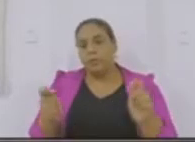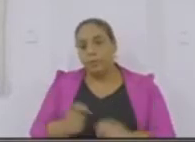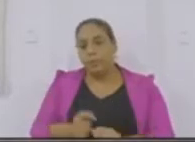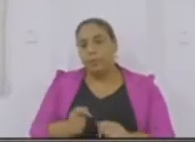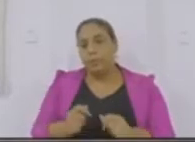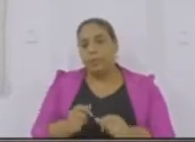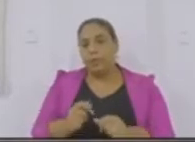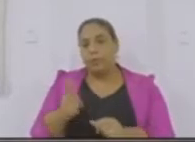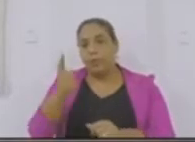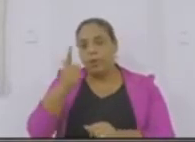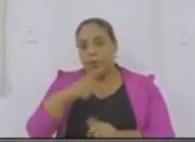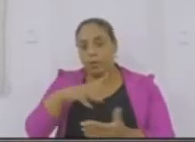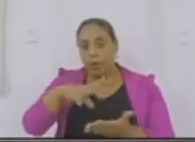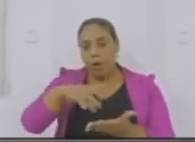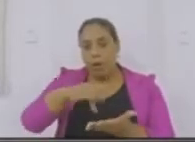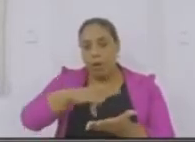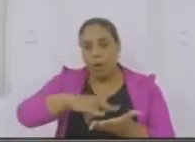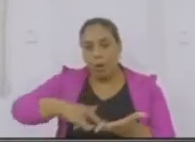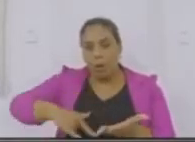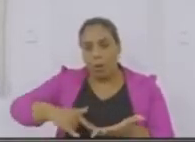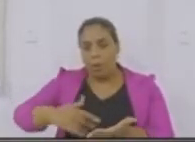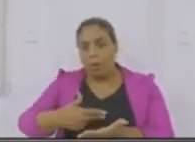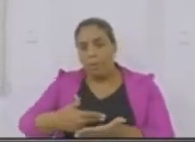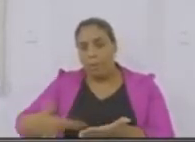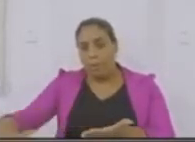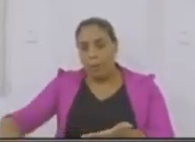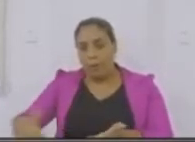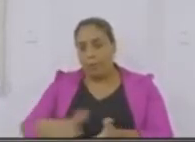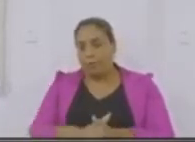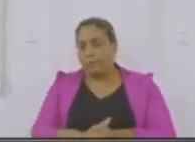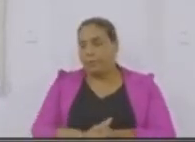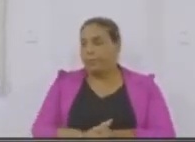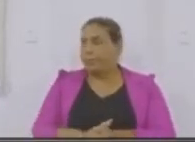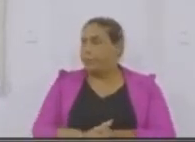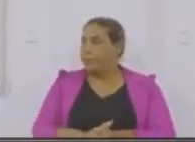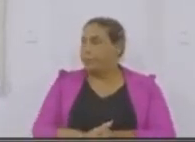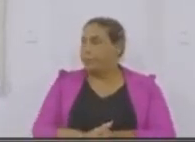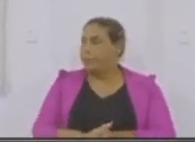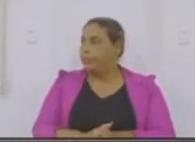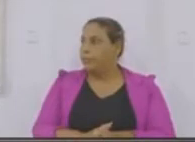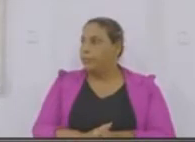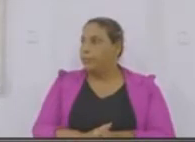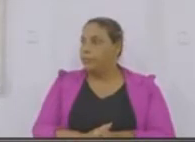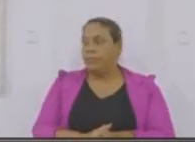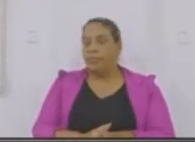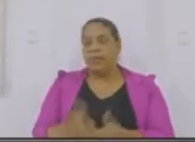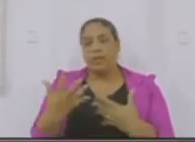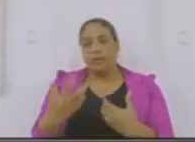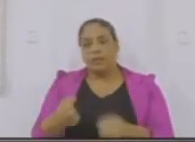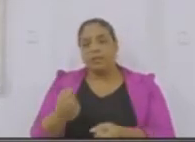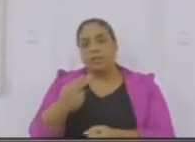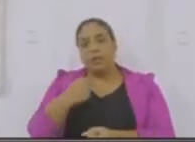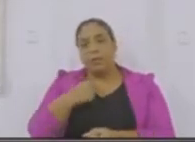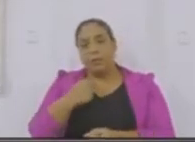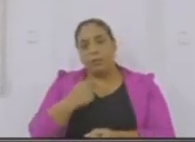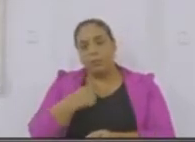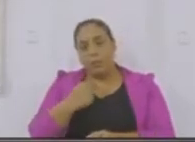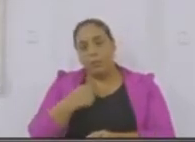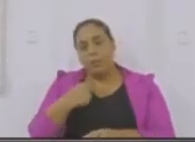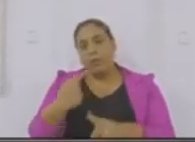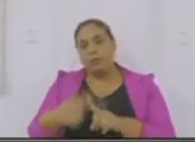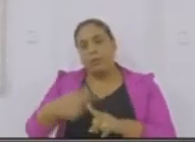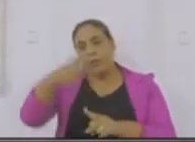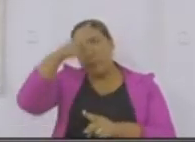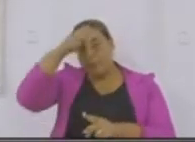providenciando as cópias. Fecha aspas. Senhora Presidente, isso é inacertável por parte do Executivo, devendo ainda questionar se o prefeito está lendo as